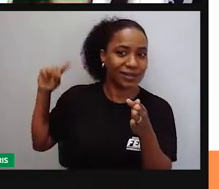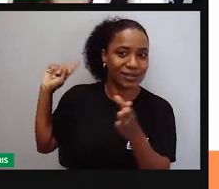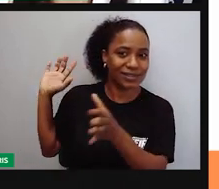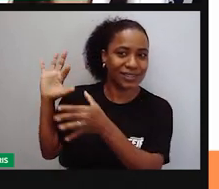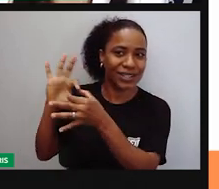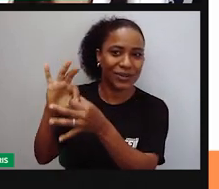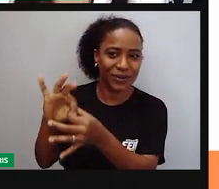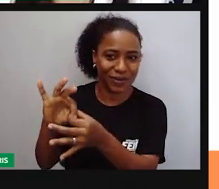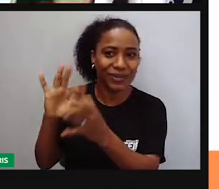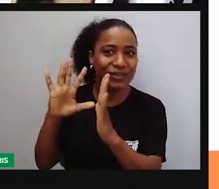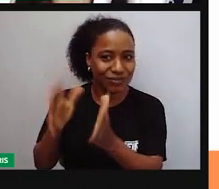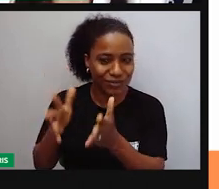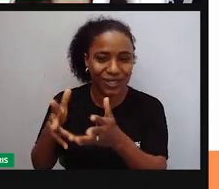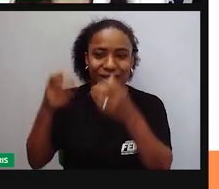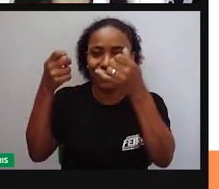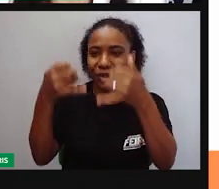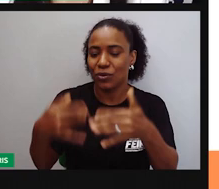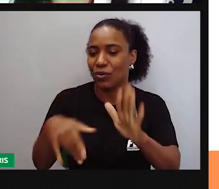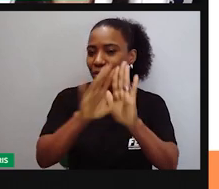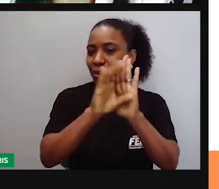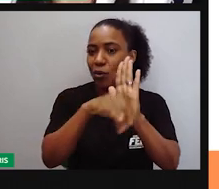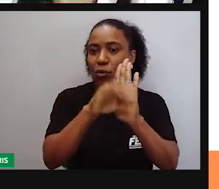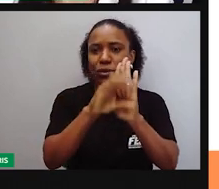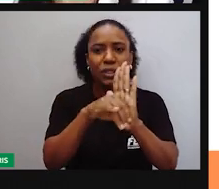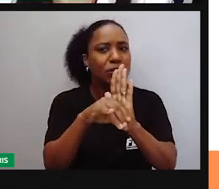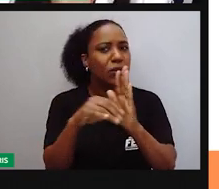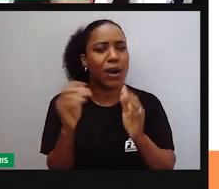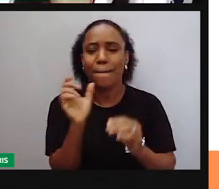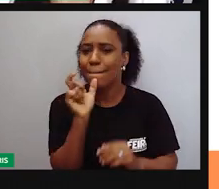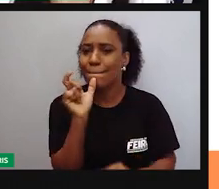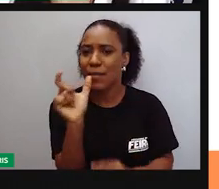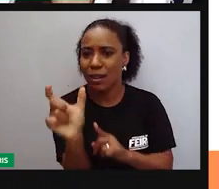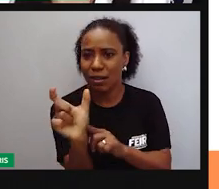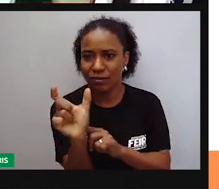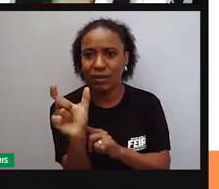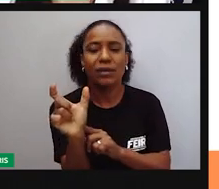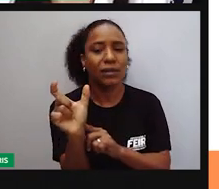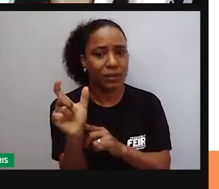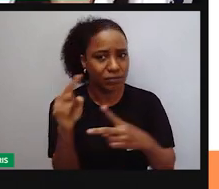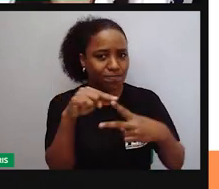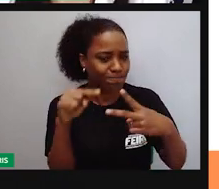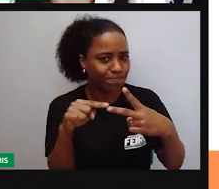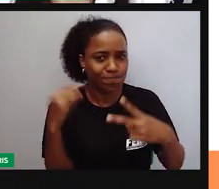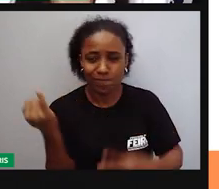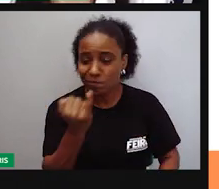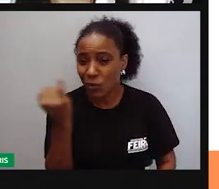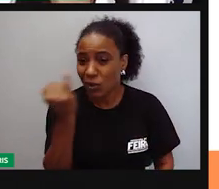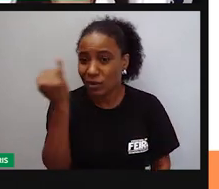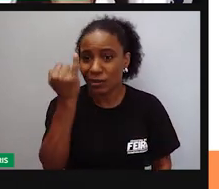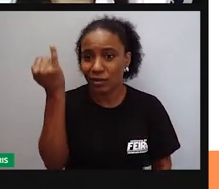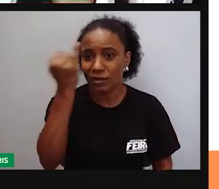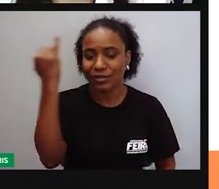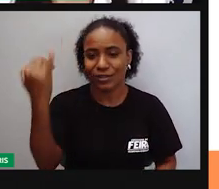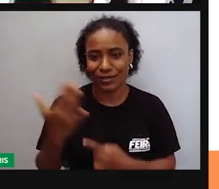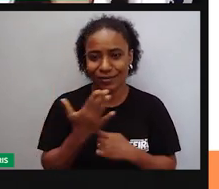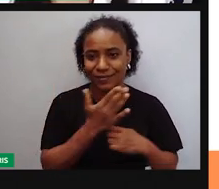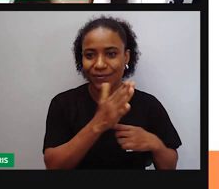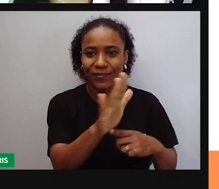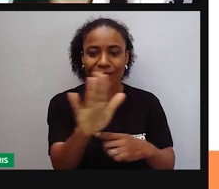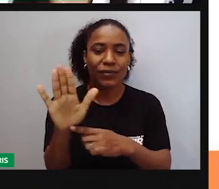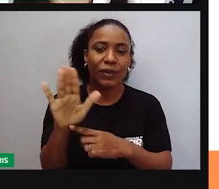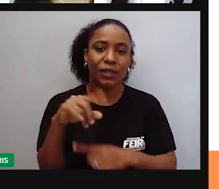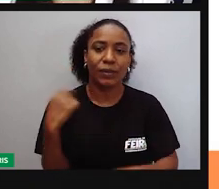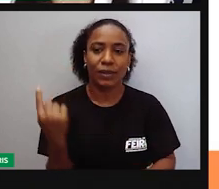já viu como os conceitos e como essas palavras, né? Elas trazem para a nossa vida uma importância muito grande